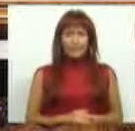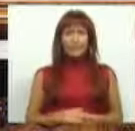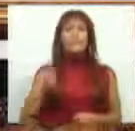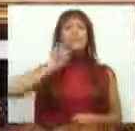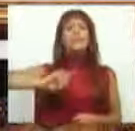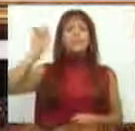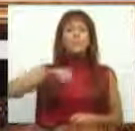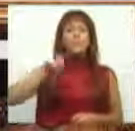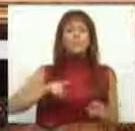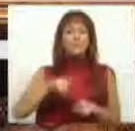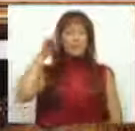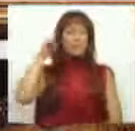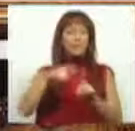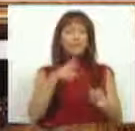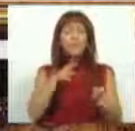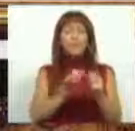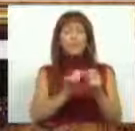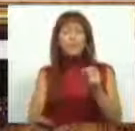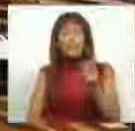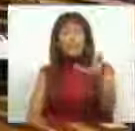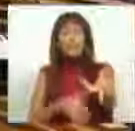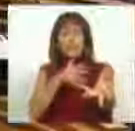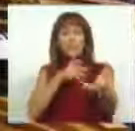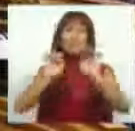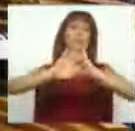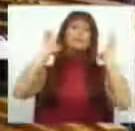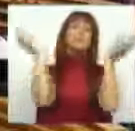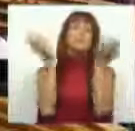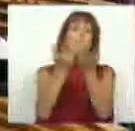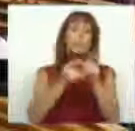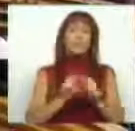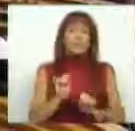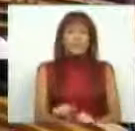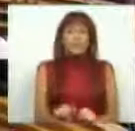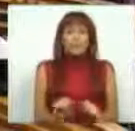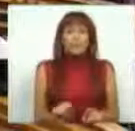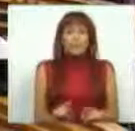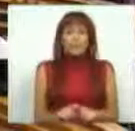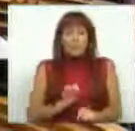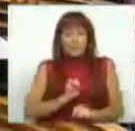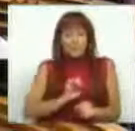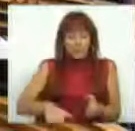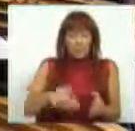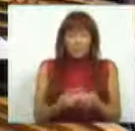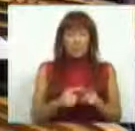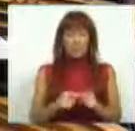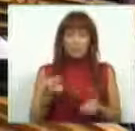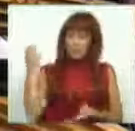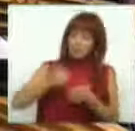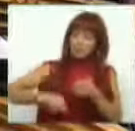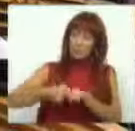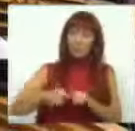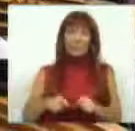Sra. Presidente, o objetivo é intervir genericamente, mas concretamente, sobre a nossa proposta de tributação